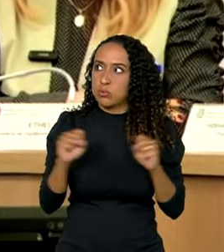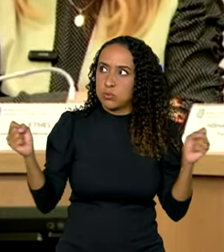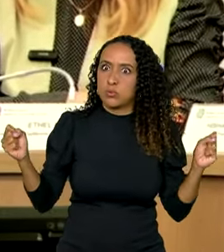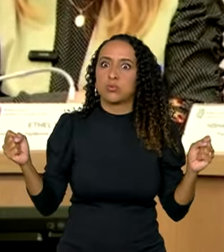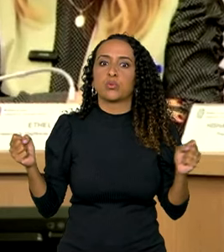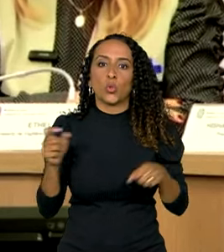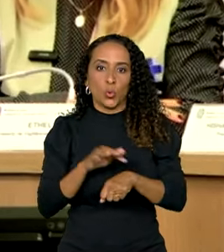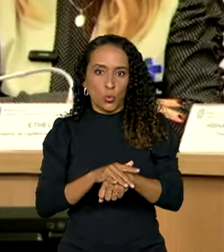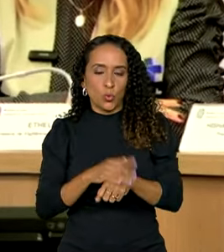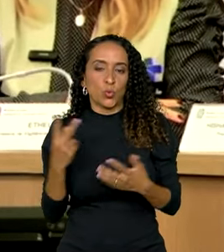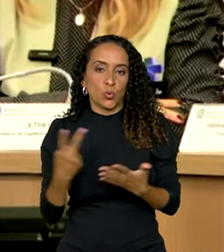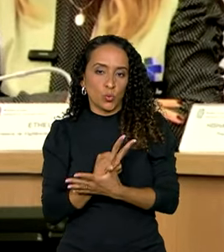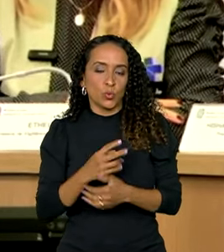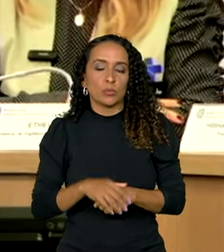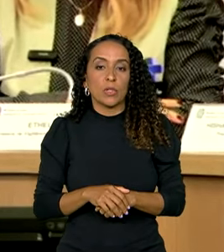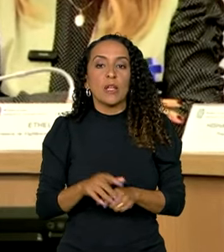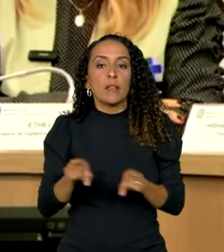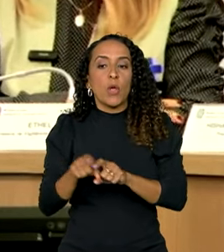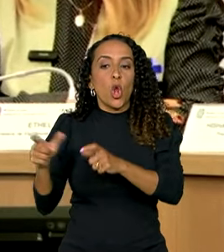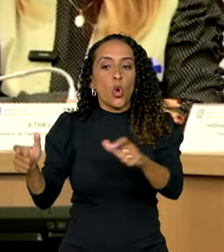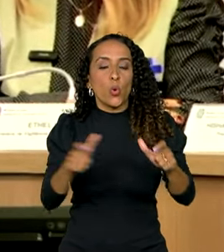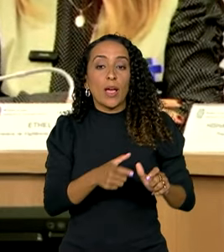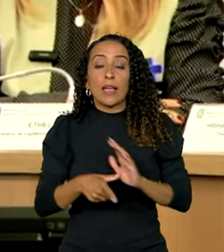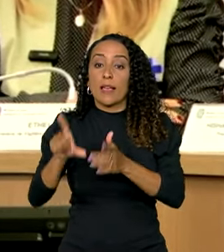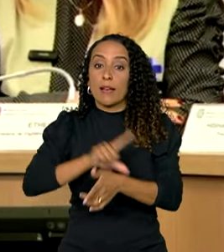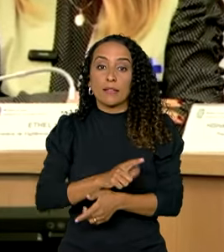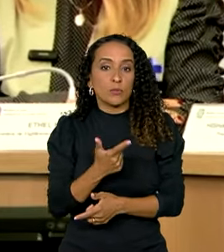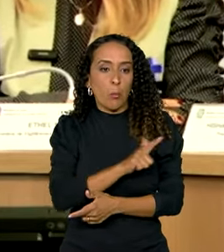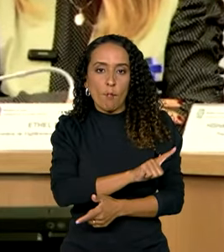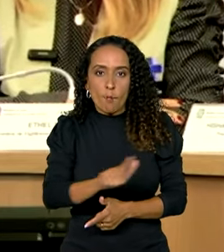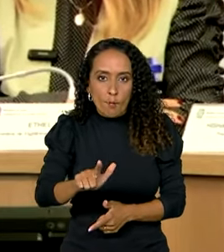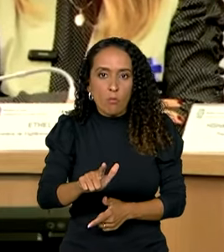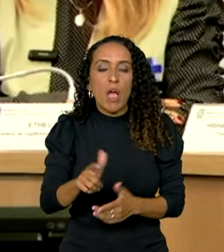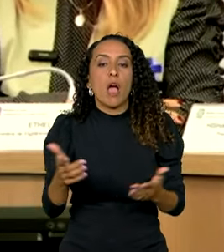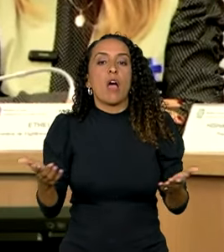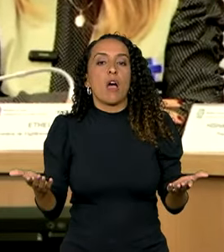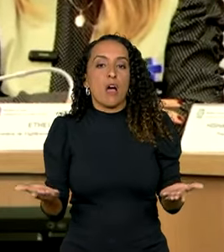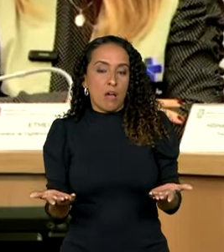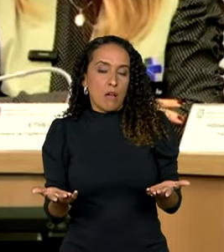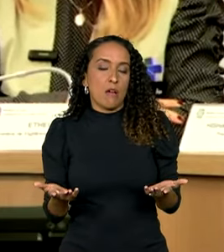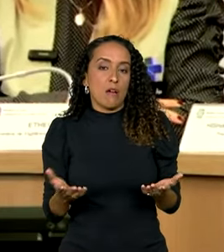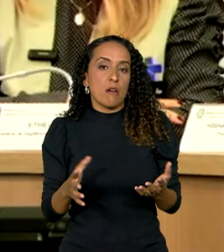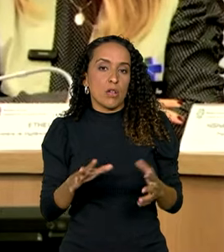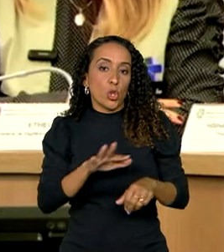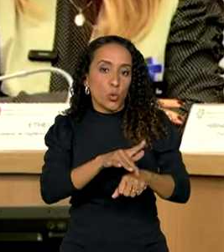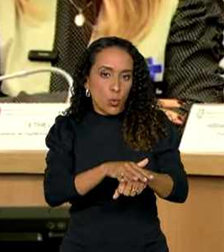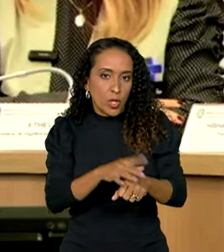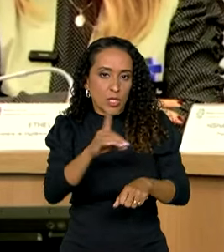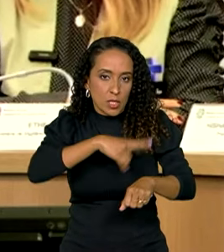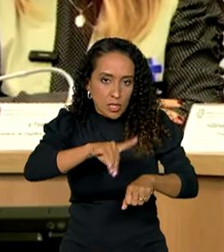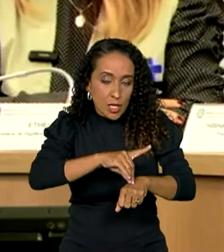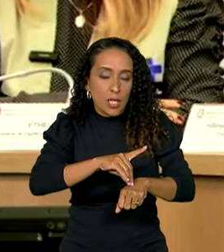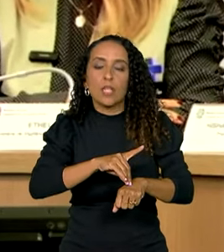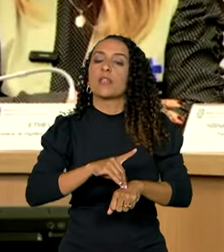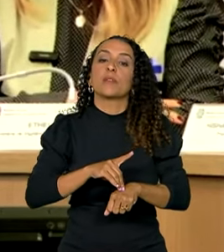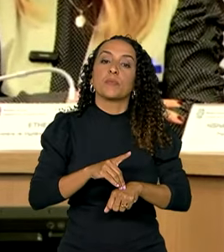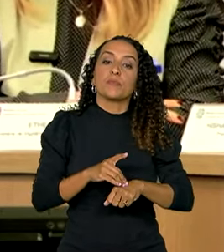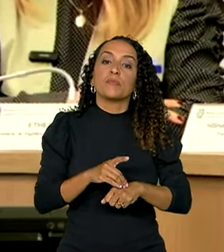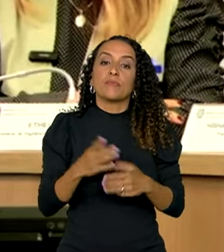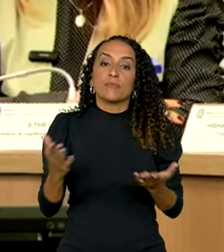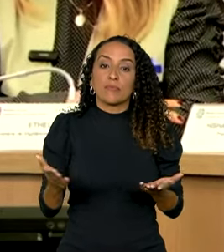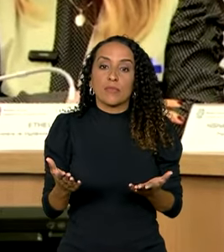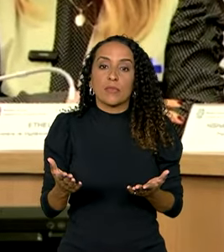casos. em locais onde não havia antes a infecção por dengue nessa